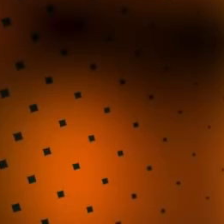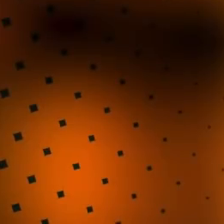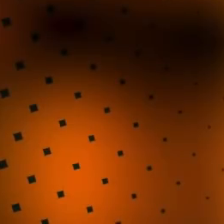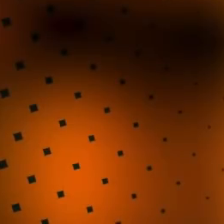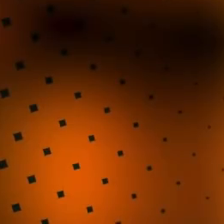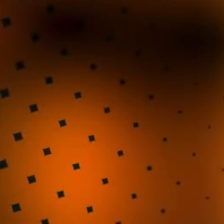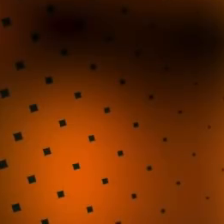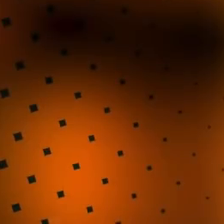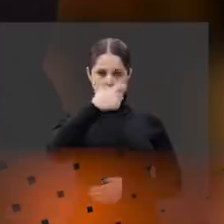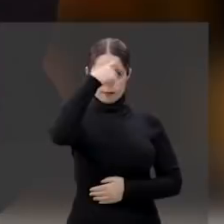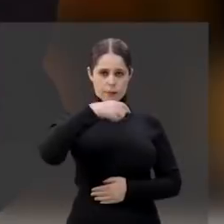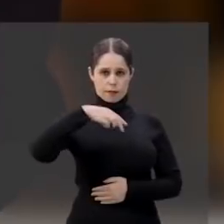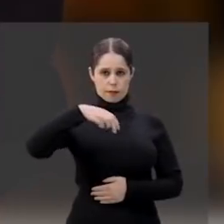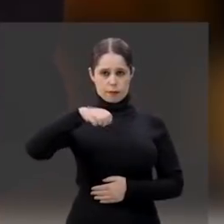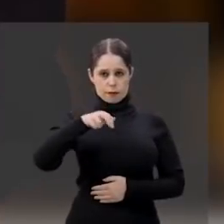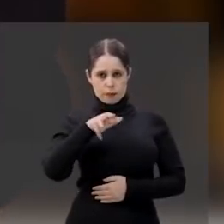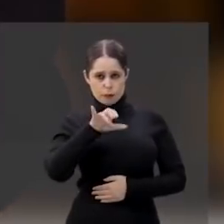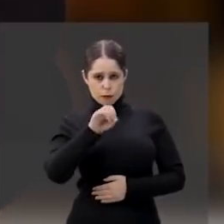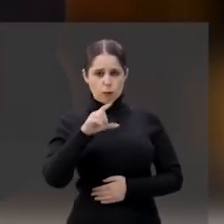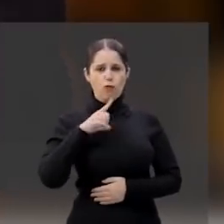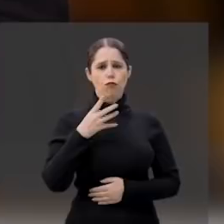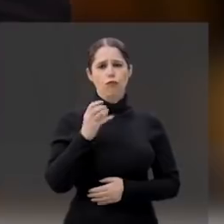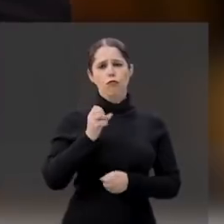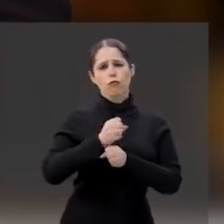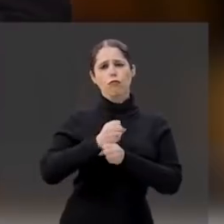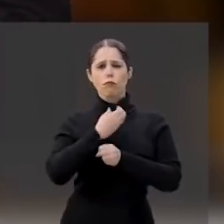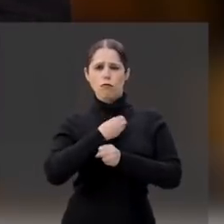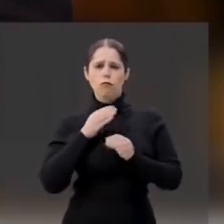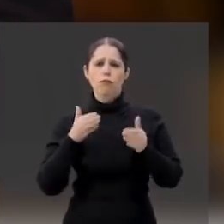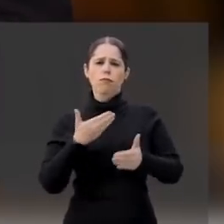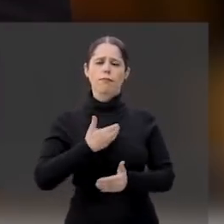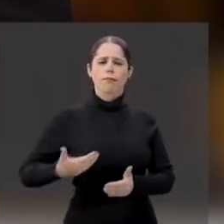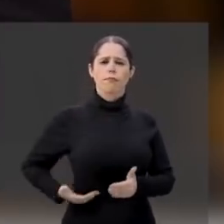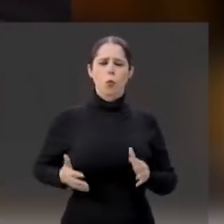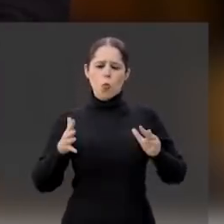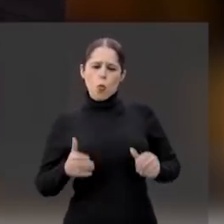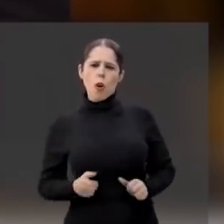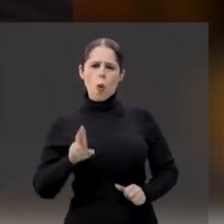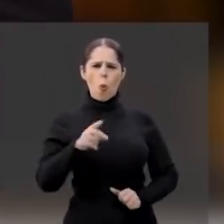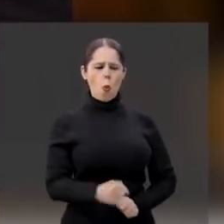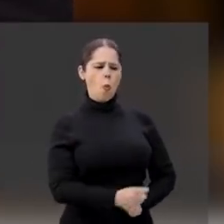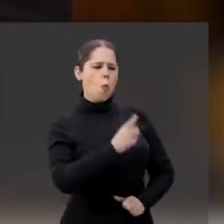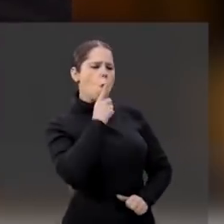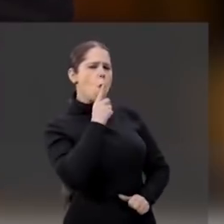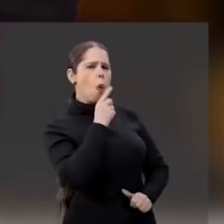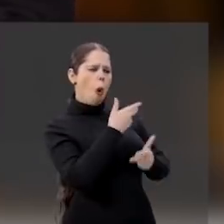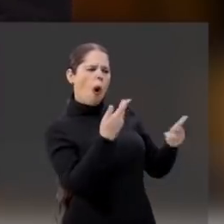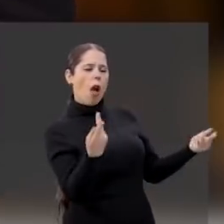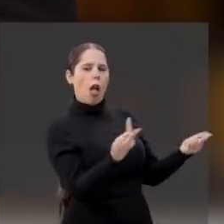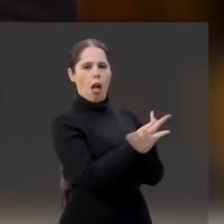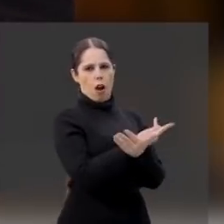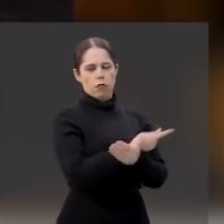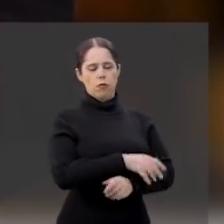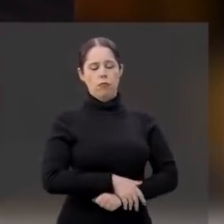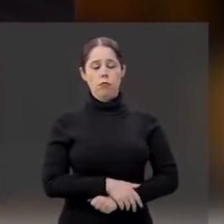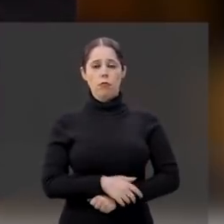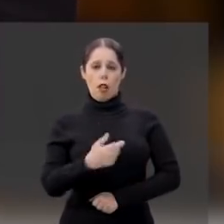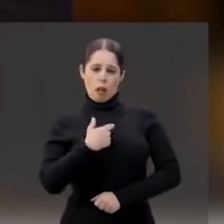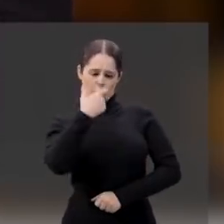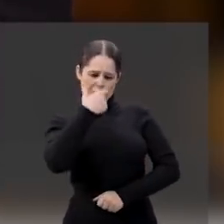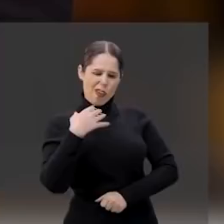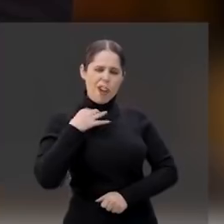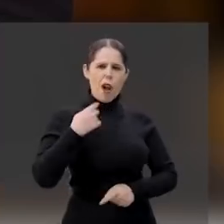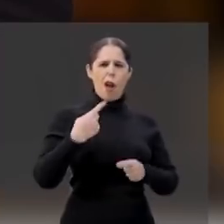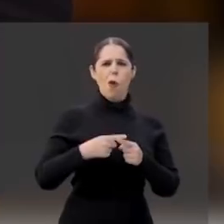senador de verdade. Sou Mário Bernd, tenho 40 anos de vida pública limpa e jamais calei minha voz diante do que acho